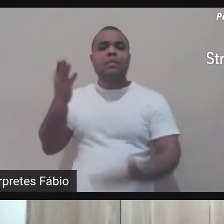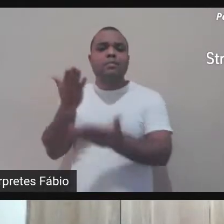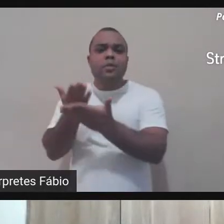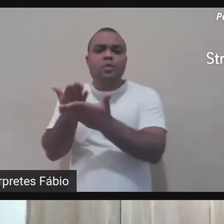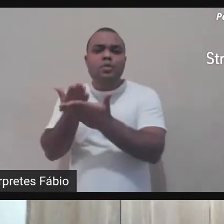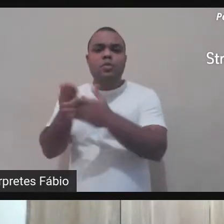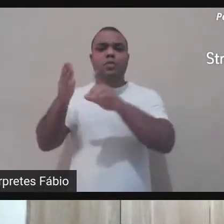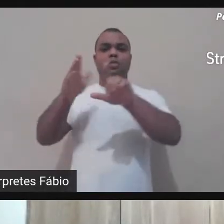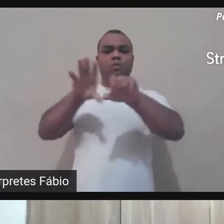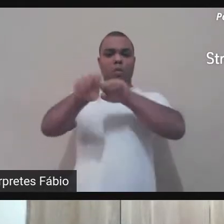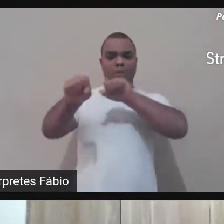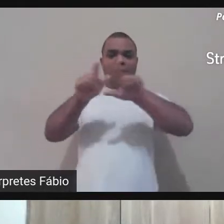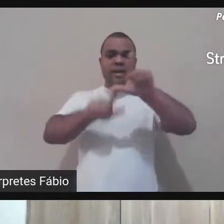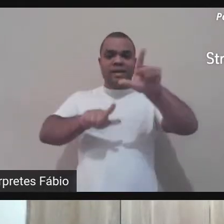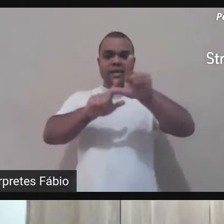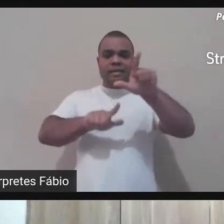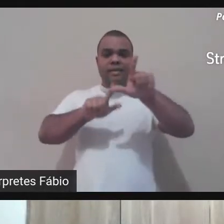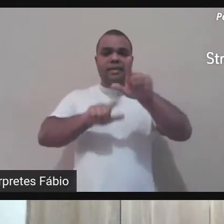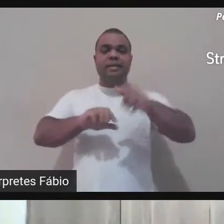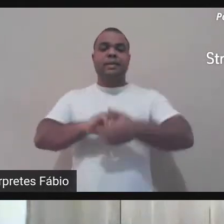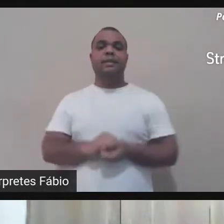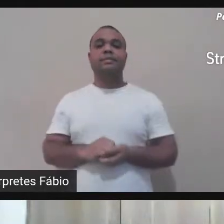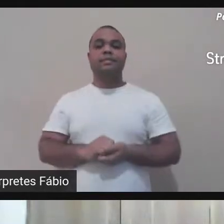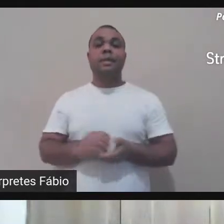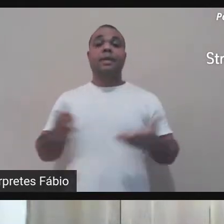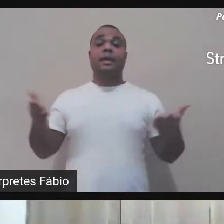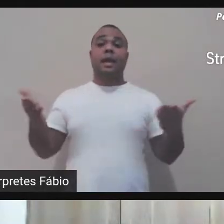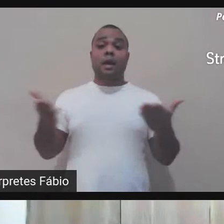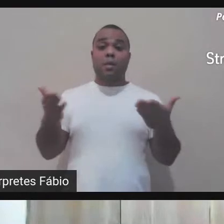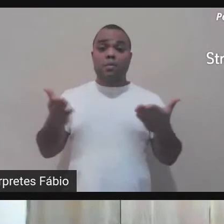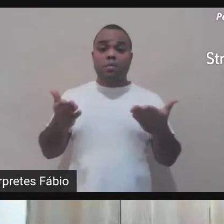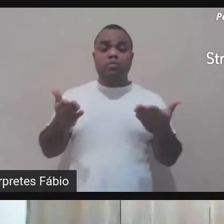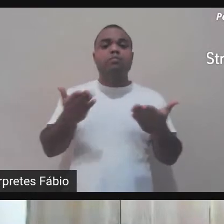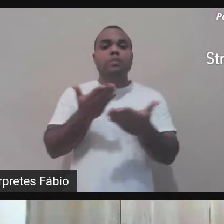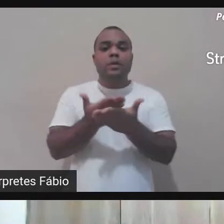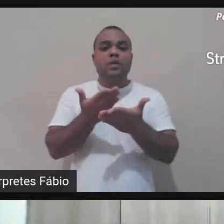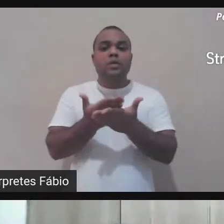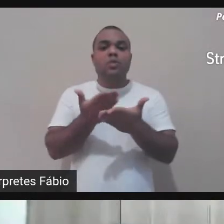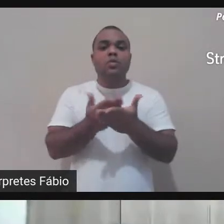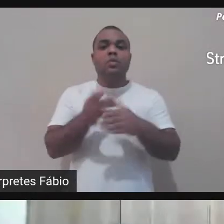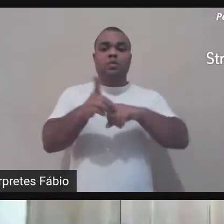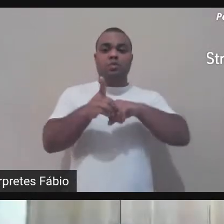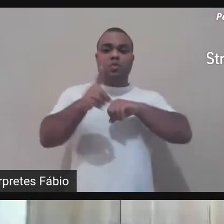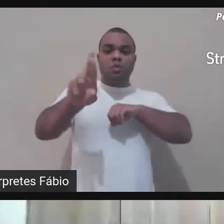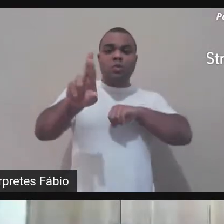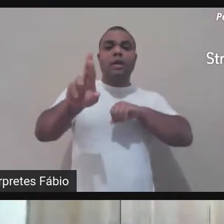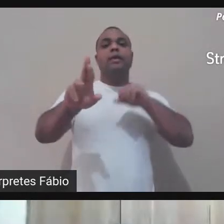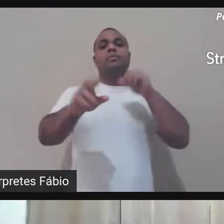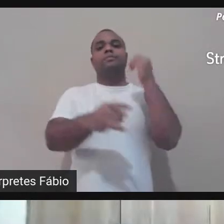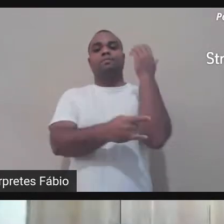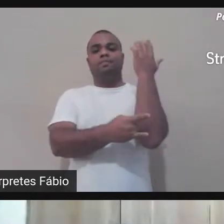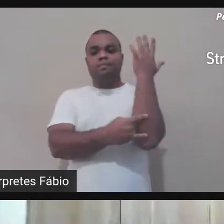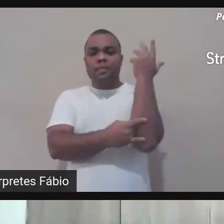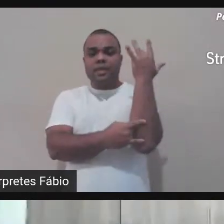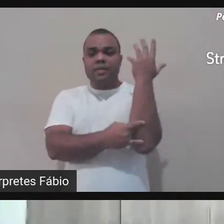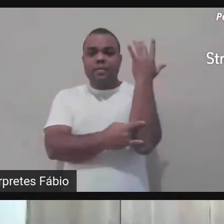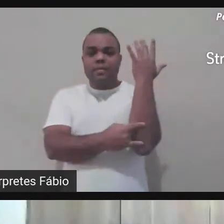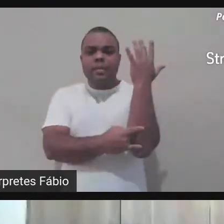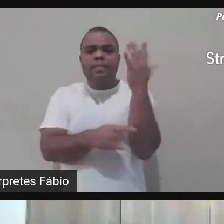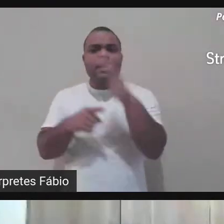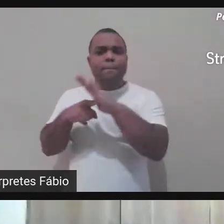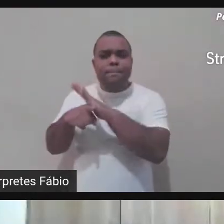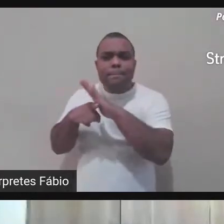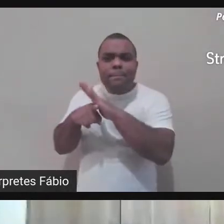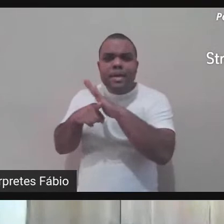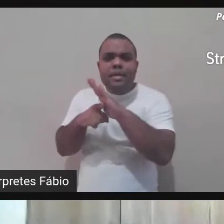Atualmente faz doutorado, também na UFMG, pesquisando sobre adaptações literárias para as redes sociais.